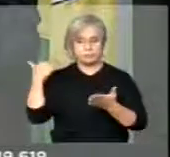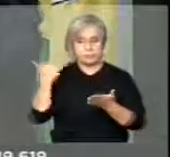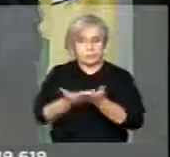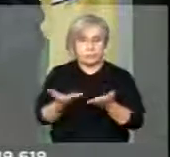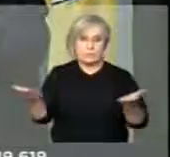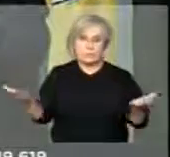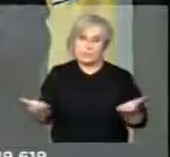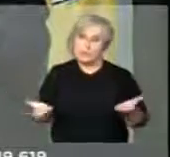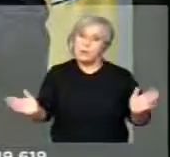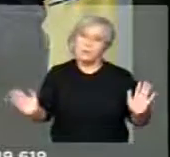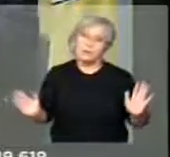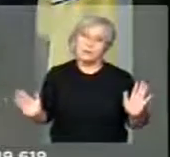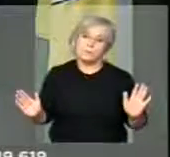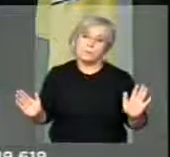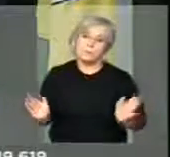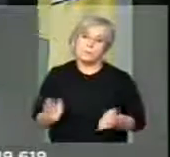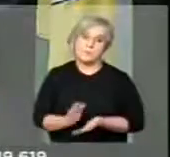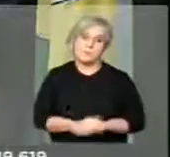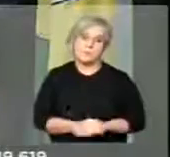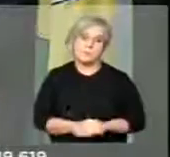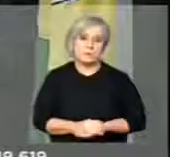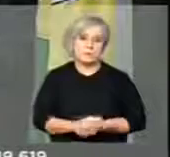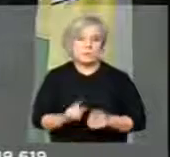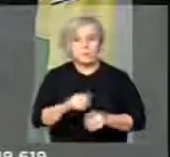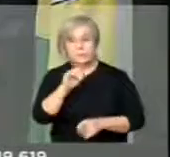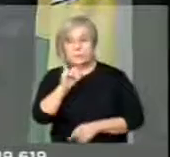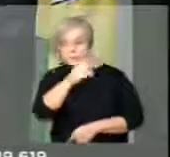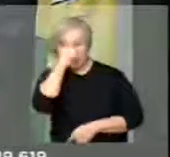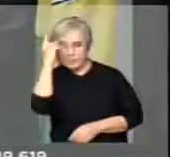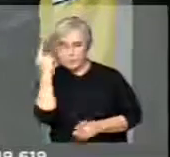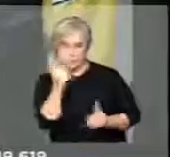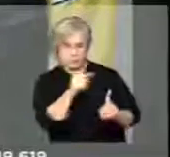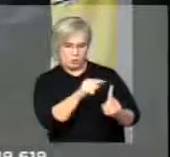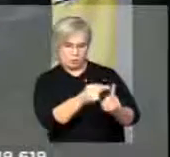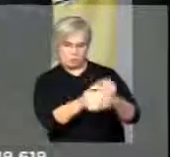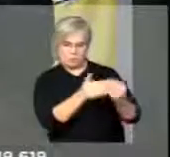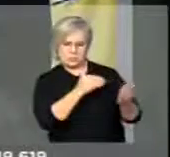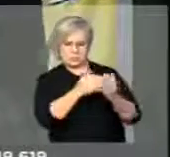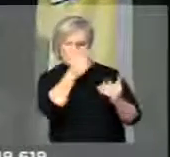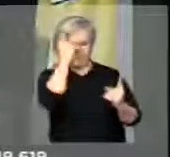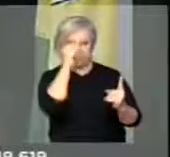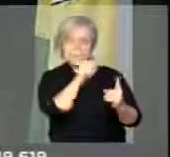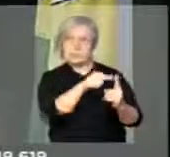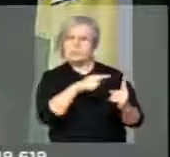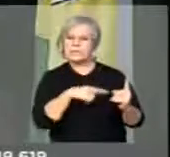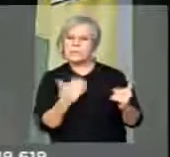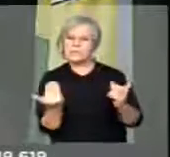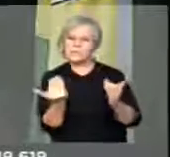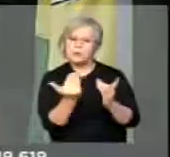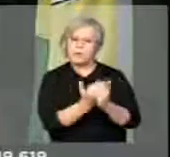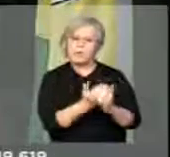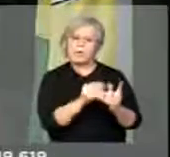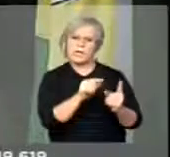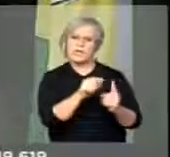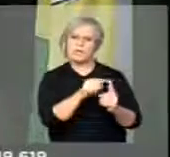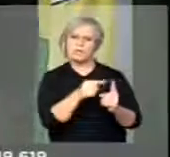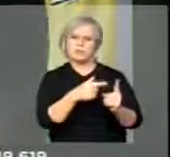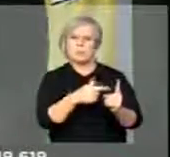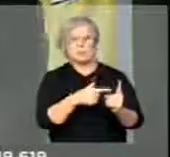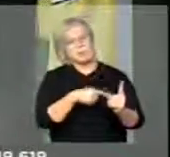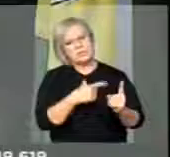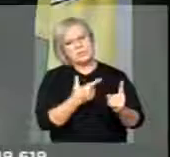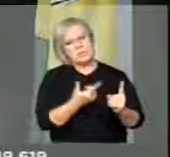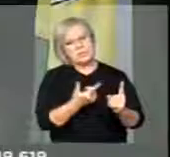todo mundo é ficha limpa, senão não seria candidato. Mas se a pessoa tem algum processo, um processo que está nos finais de julgamento,